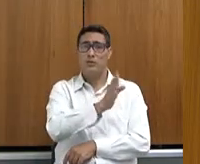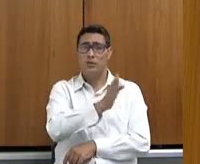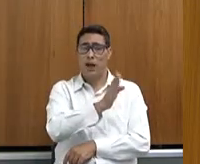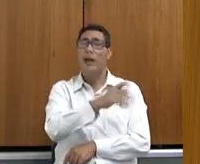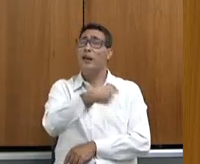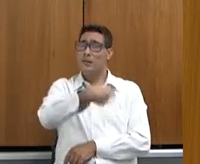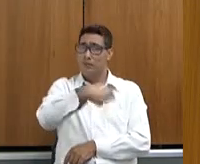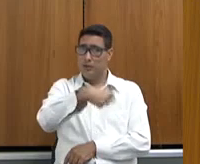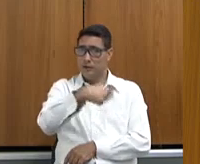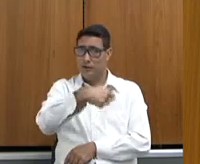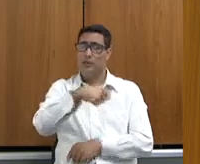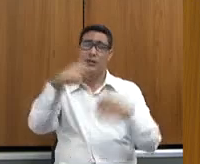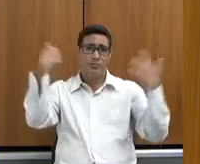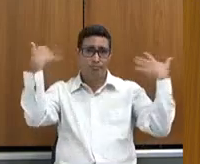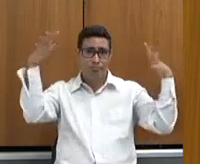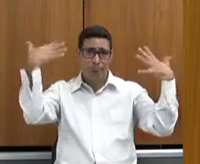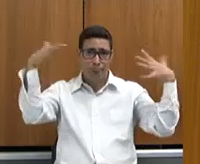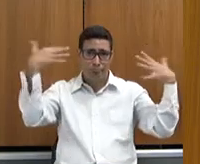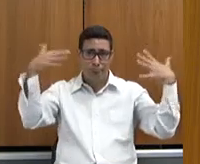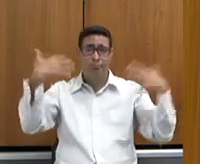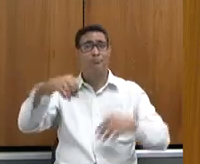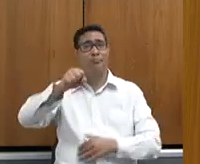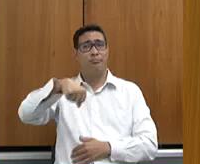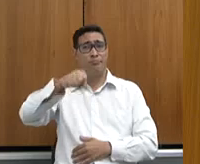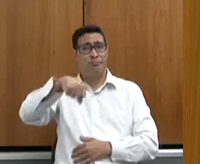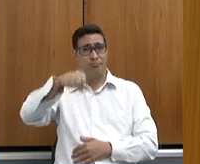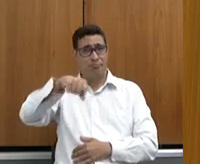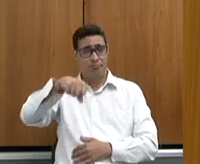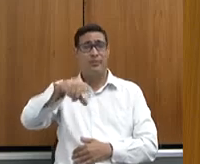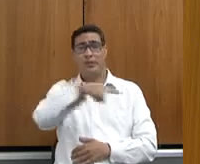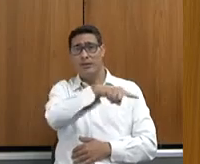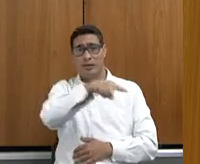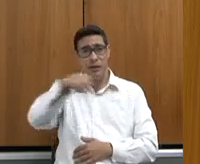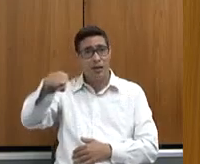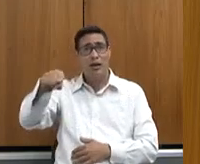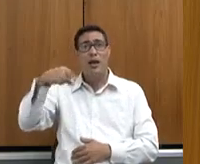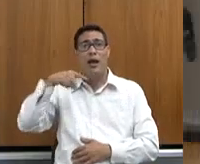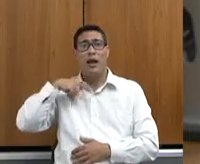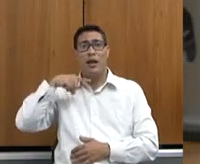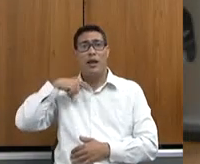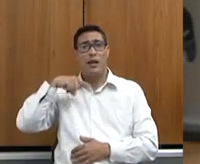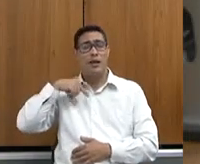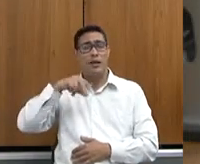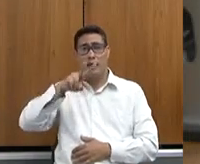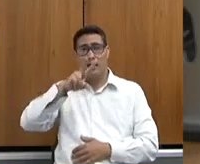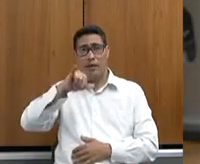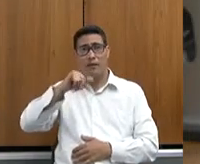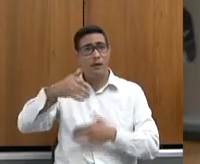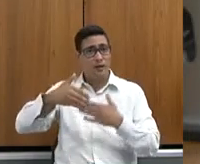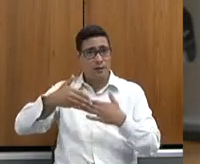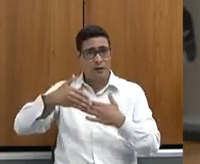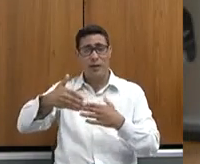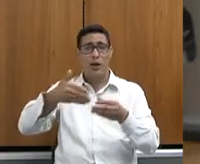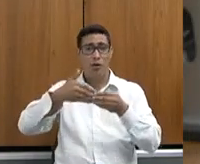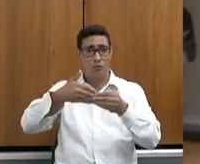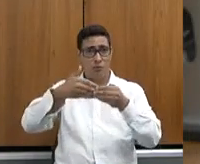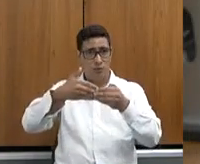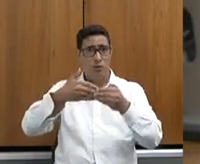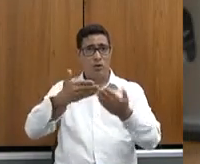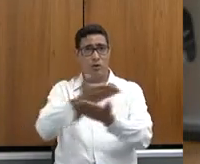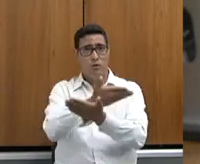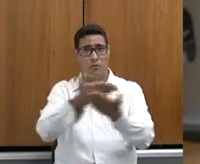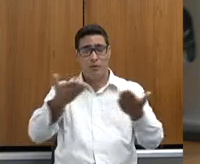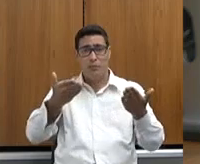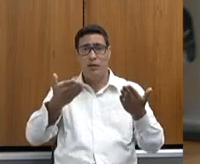uma comemoração, sim, os registros, as anais desta casa, e que agora vai ser a última, eu comprei a vacina há uns 15,